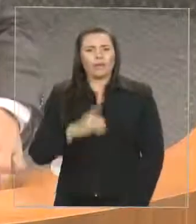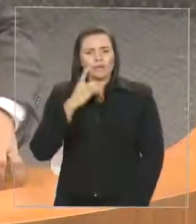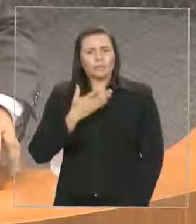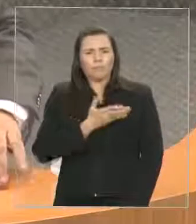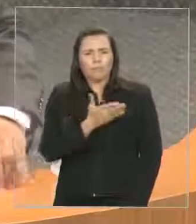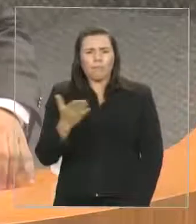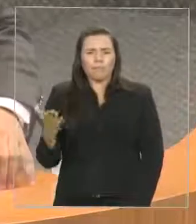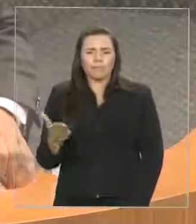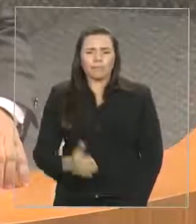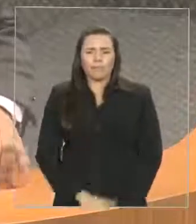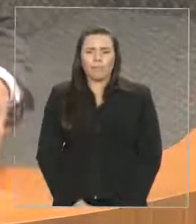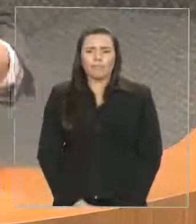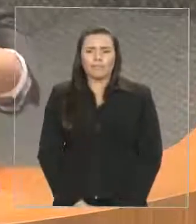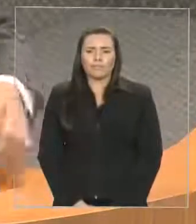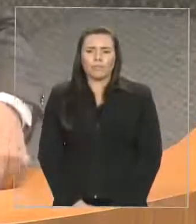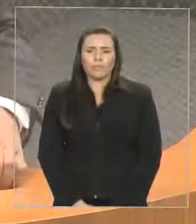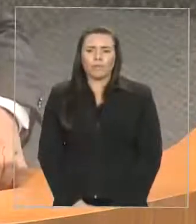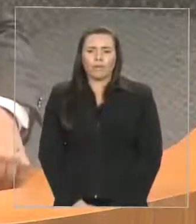na sua página